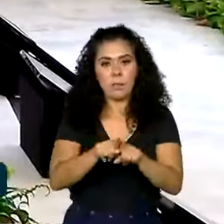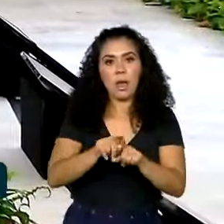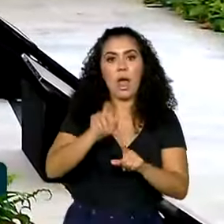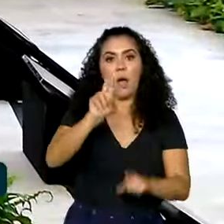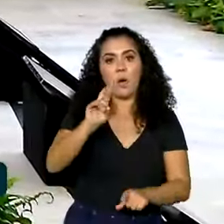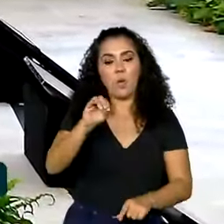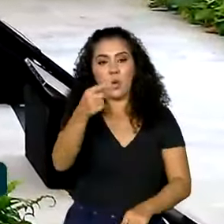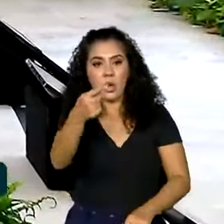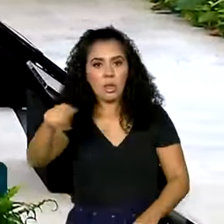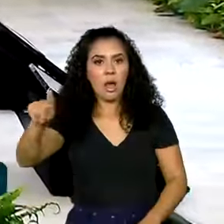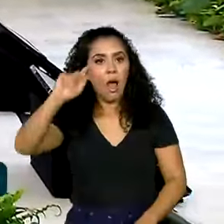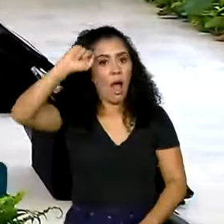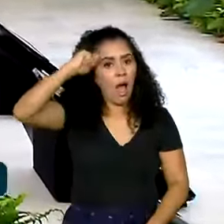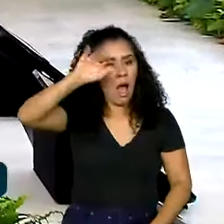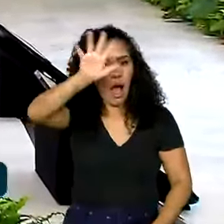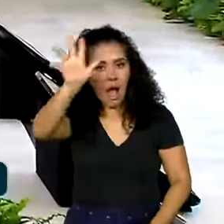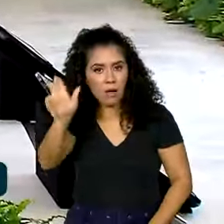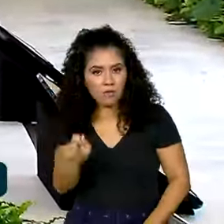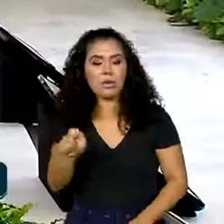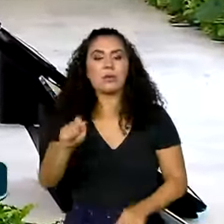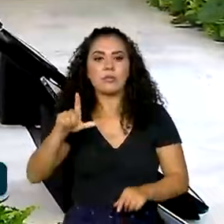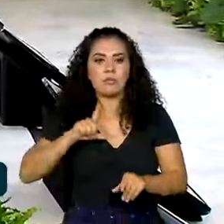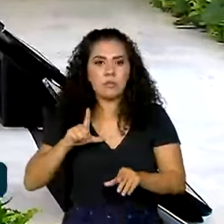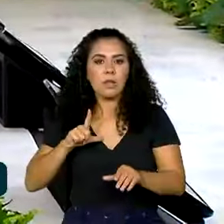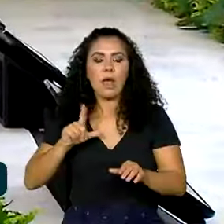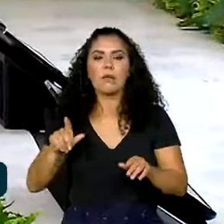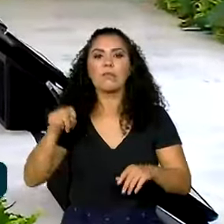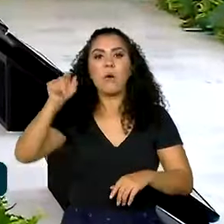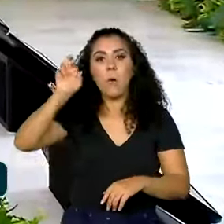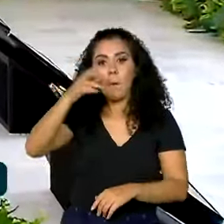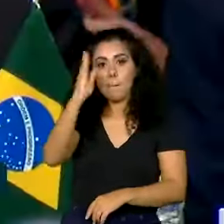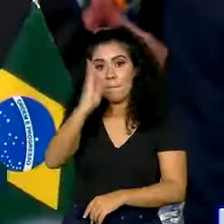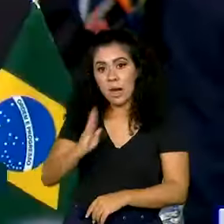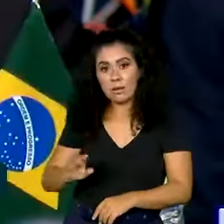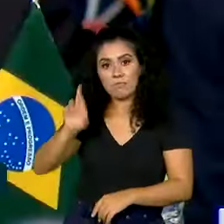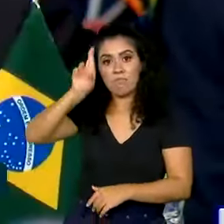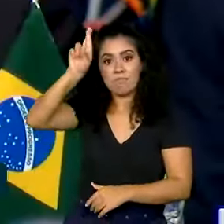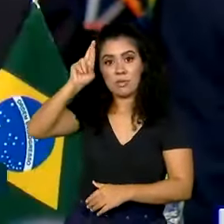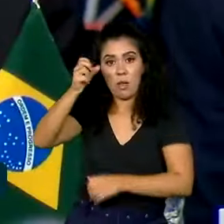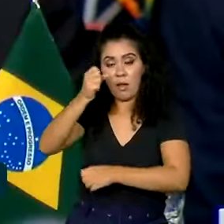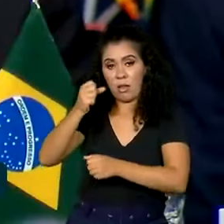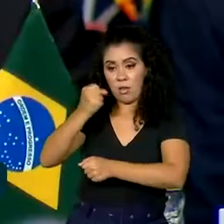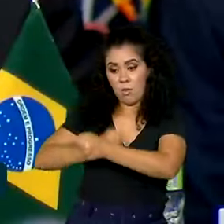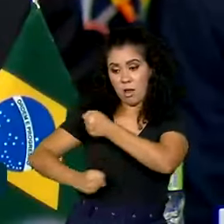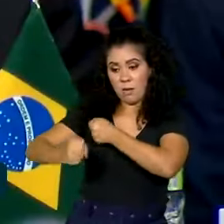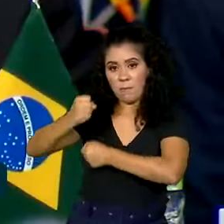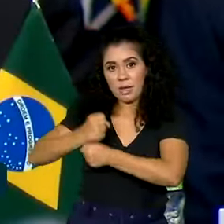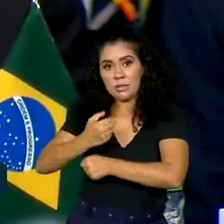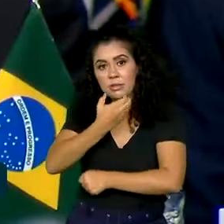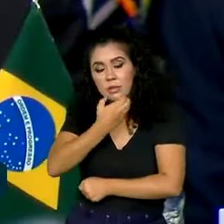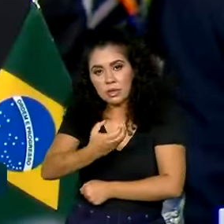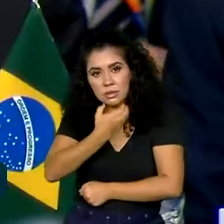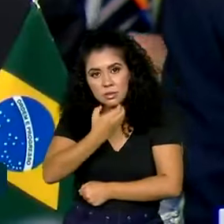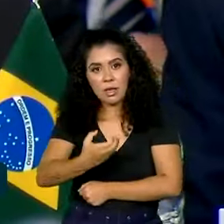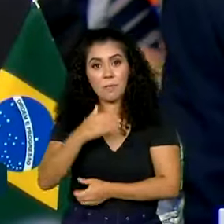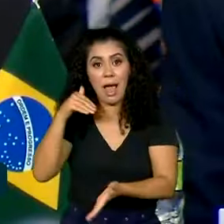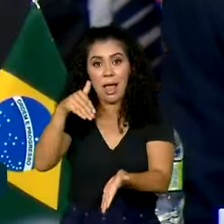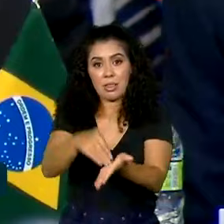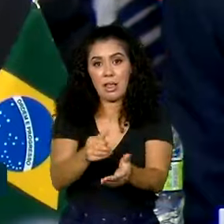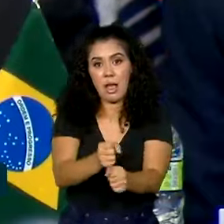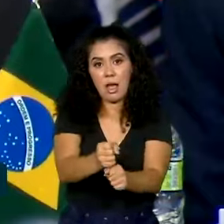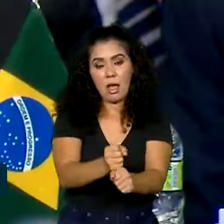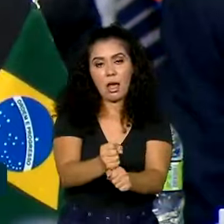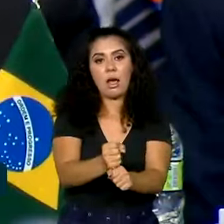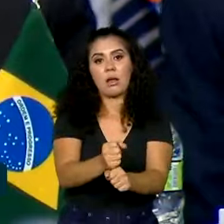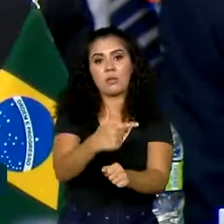assumiu a presidência rotativa do grupo em dezembro passado e fica à frente do fórum até novembro